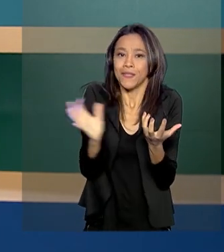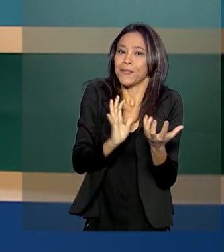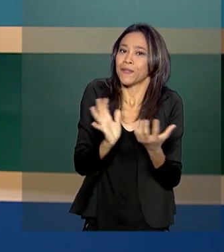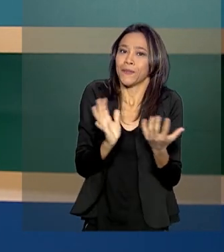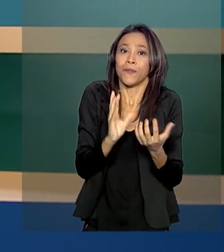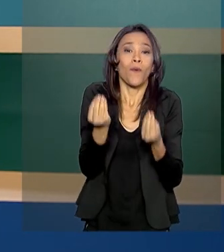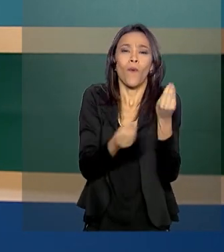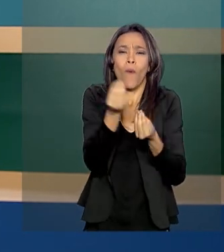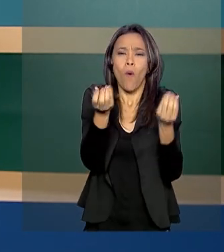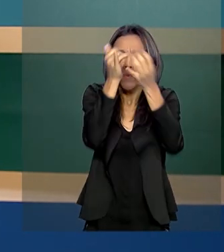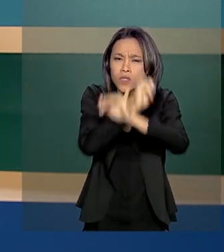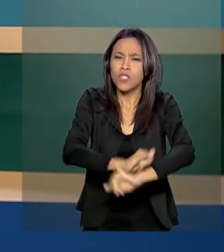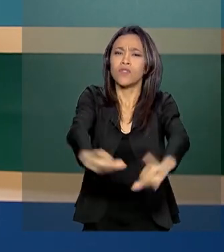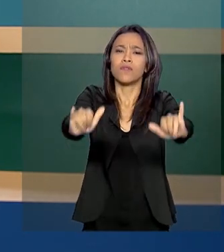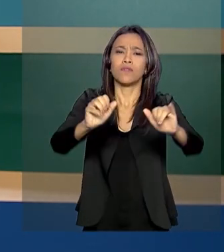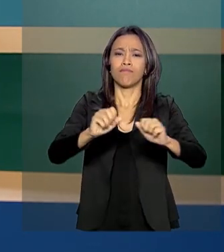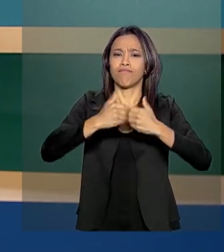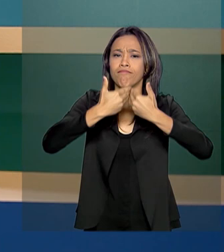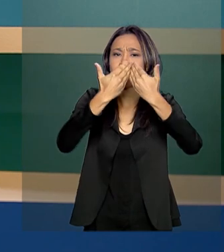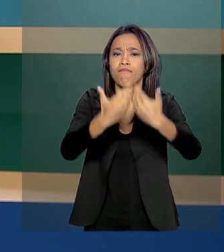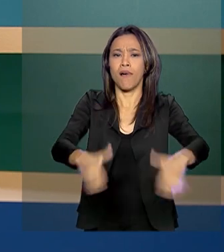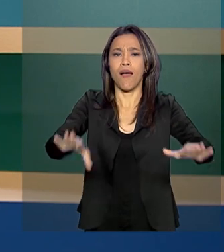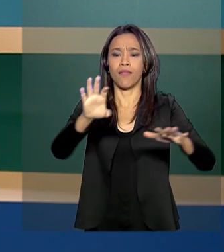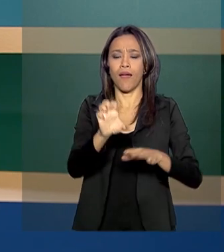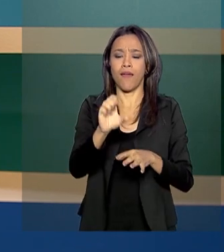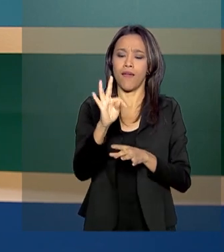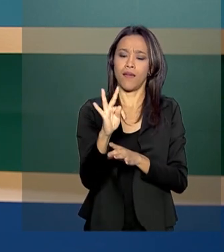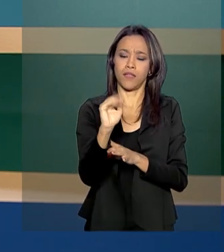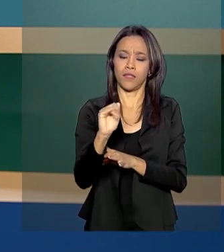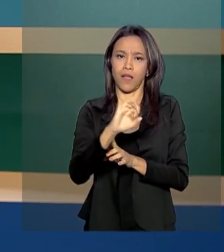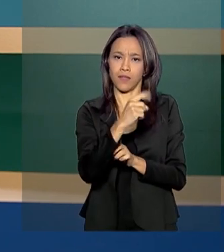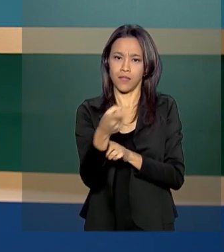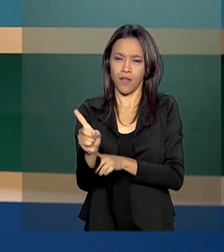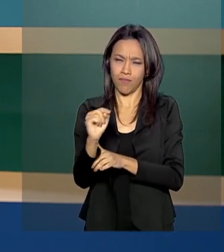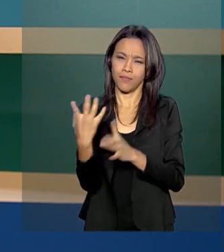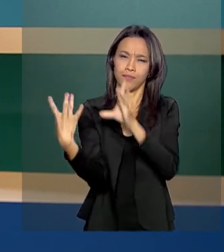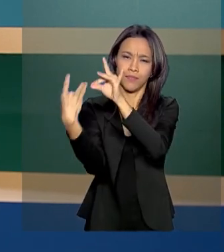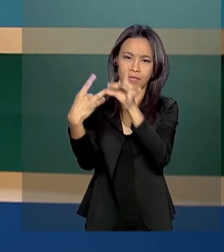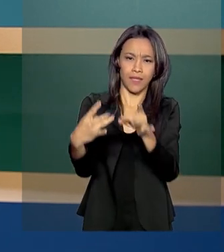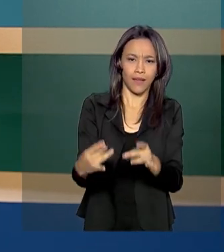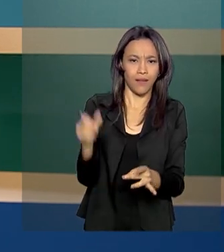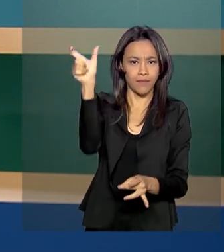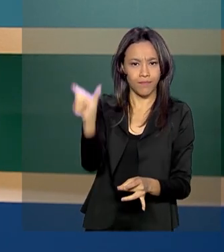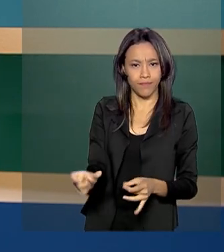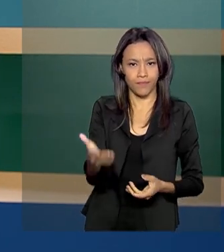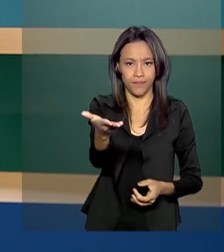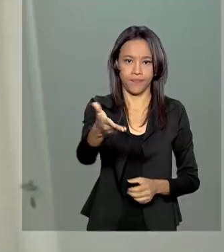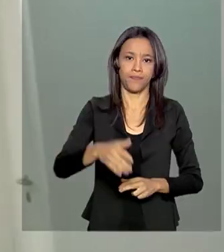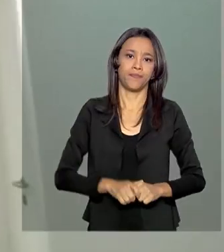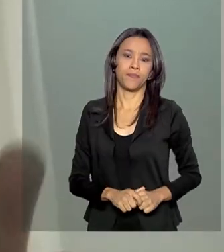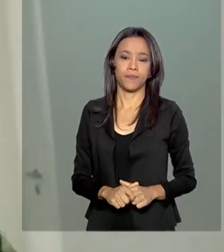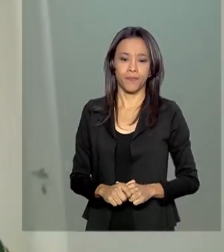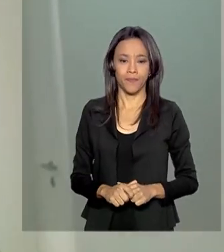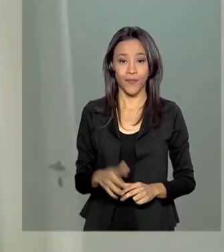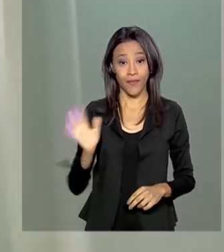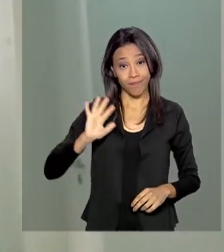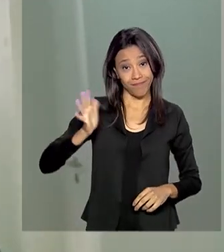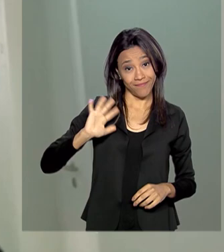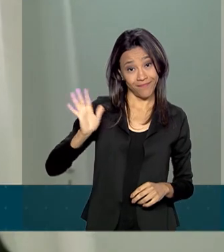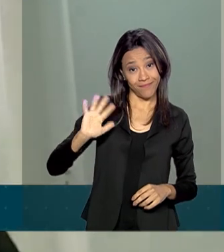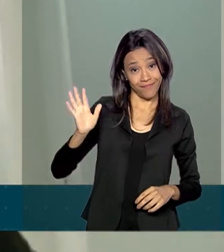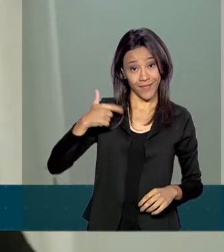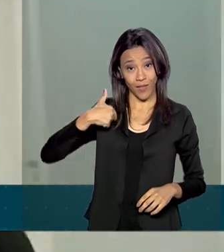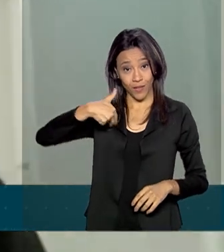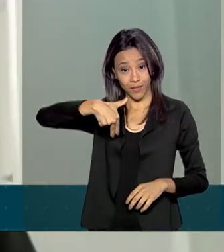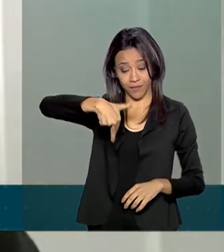da Estação Comandante Ferraz na Antártica. Maurício Almeida traz os detalhes para a gente. Olá, eu estou caminhando aqui